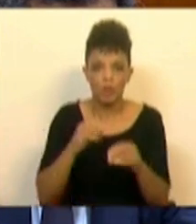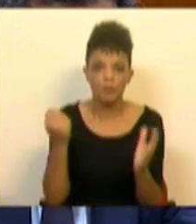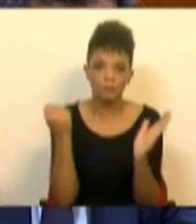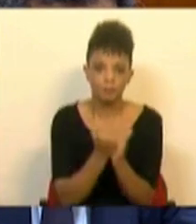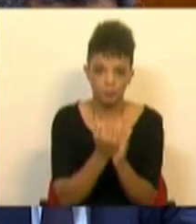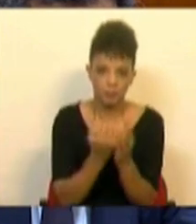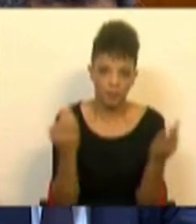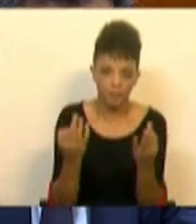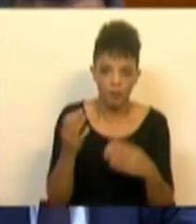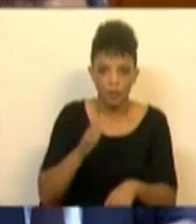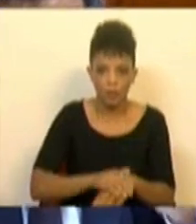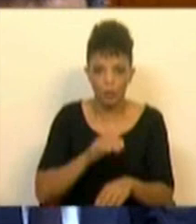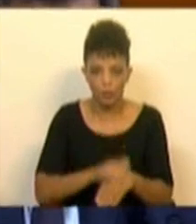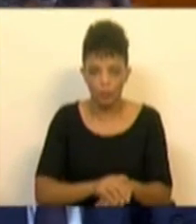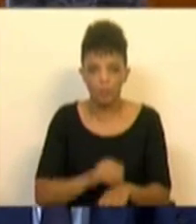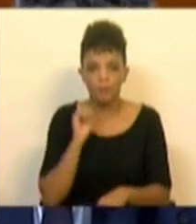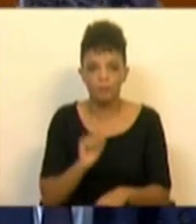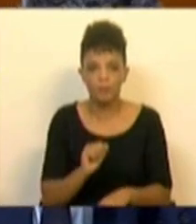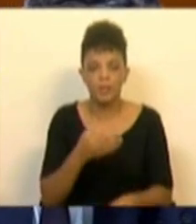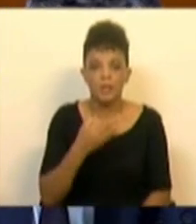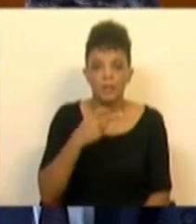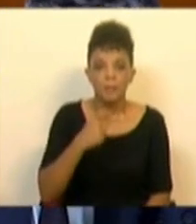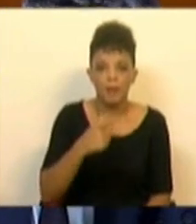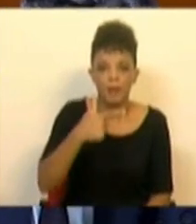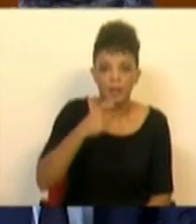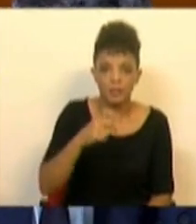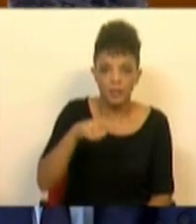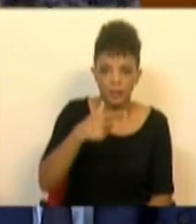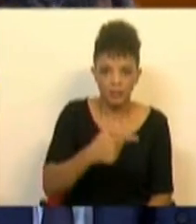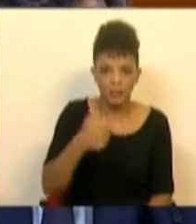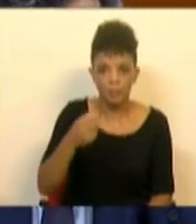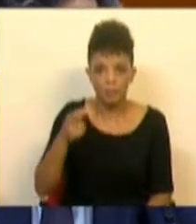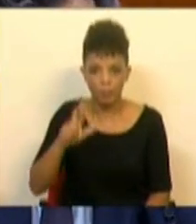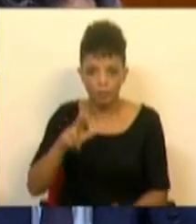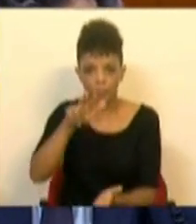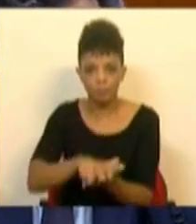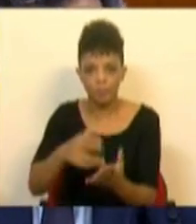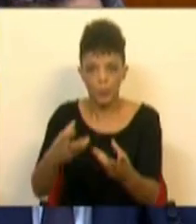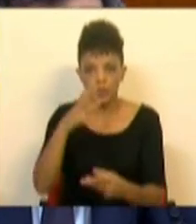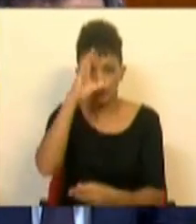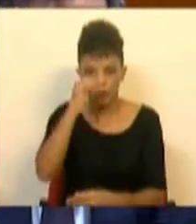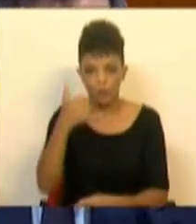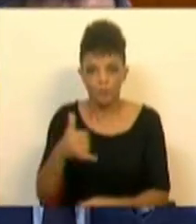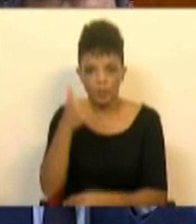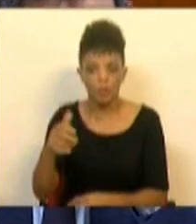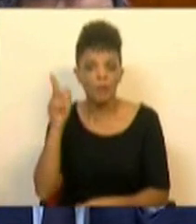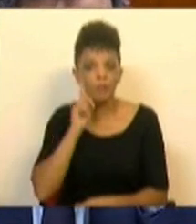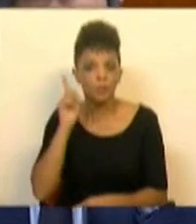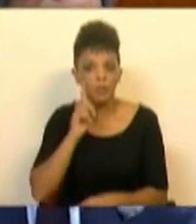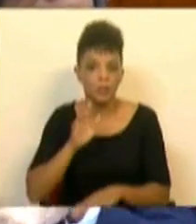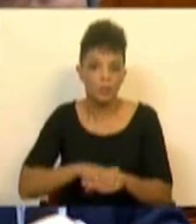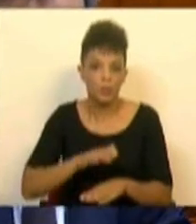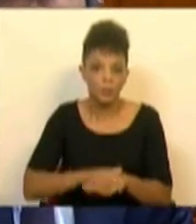patentes. E é por isso que a Patent Box que foi aprovada no Orçamento de Estado para 2022 é tão relevante